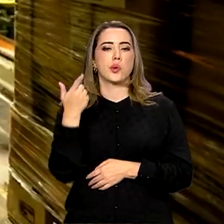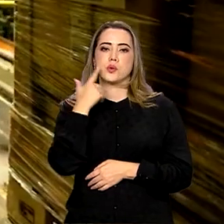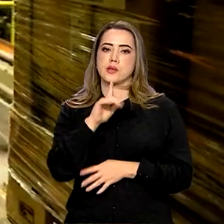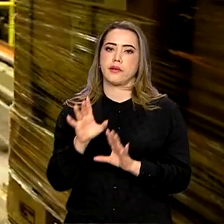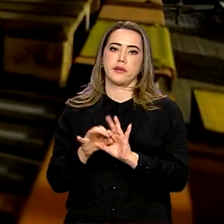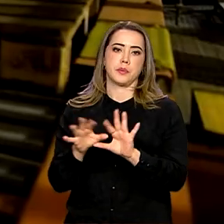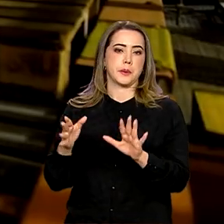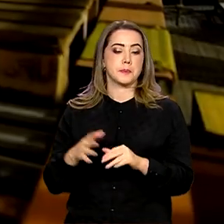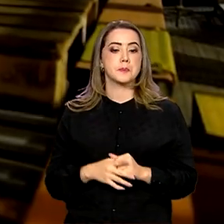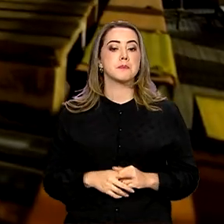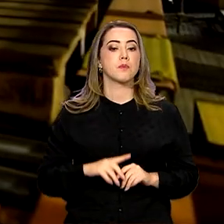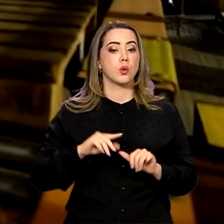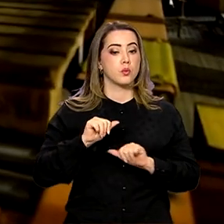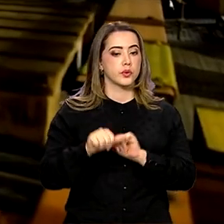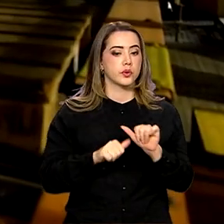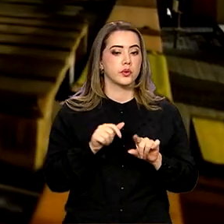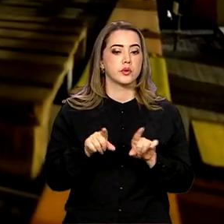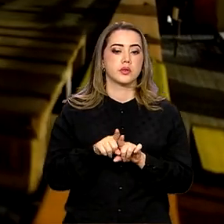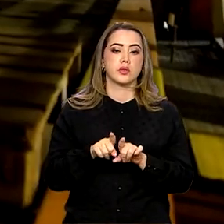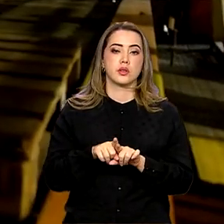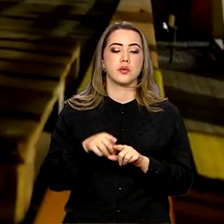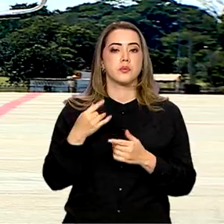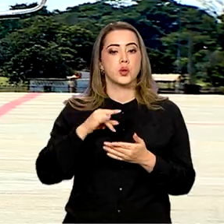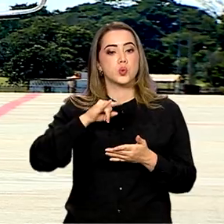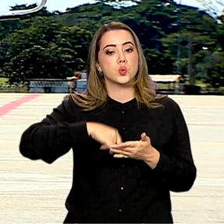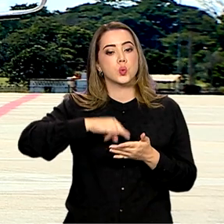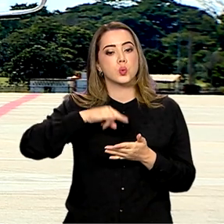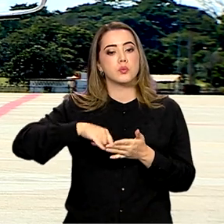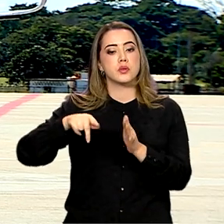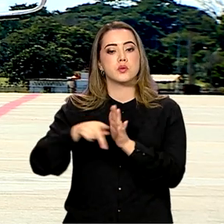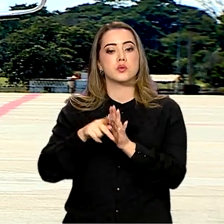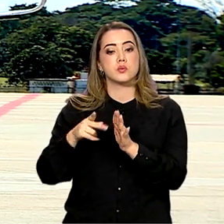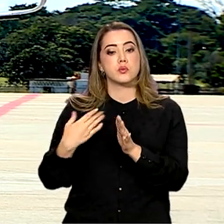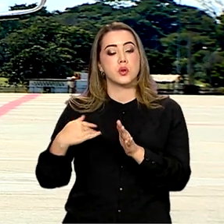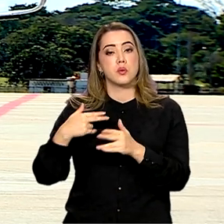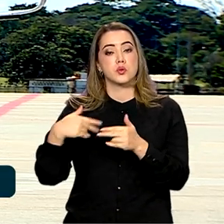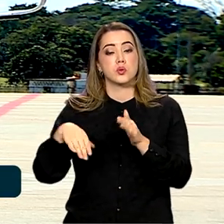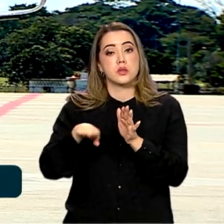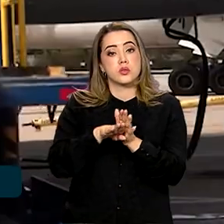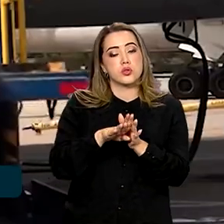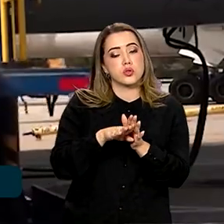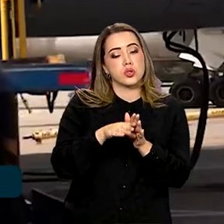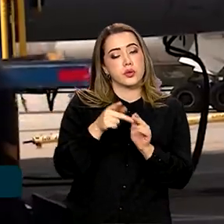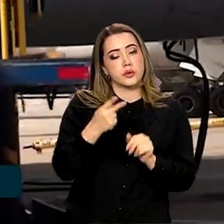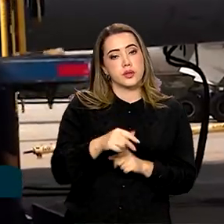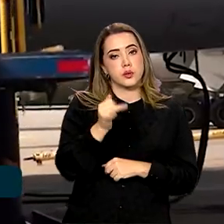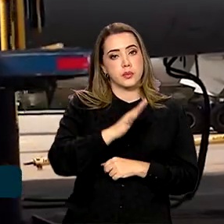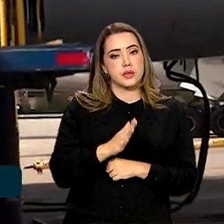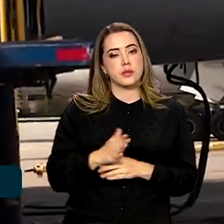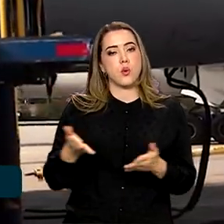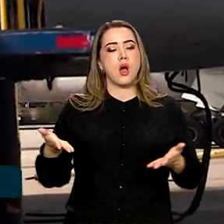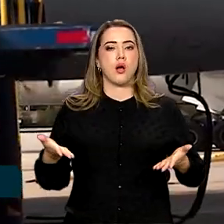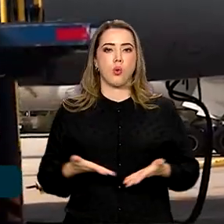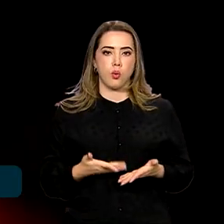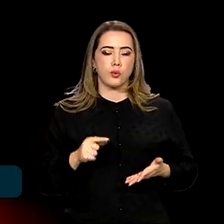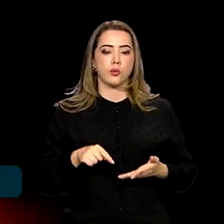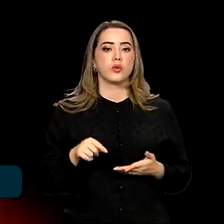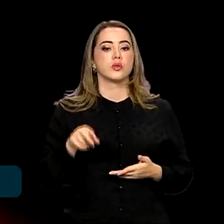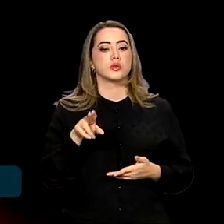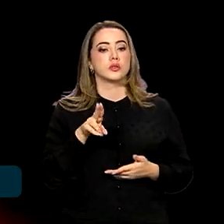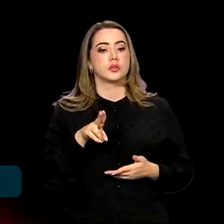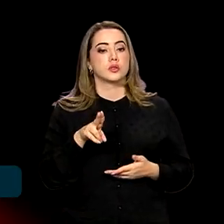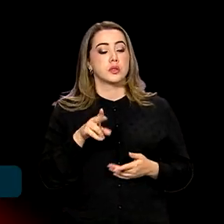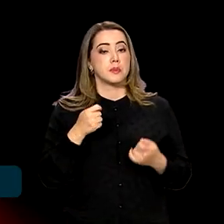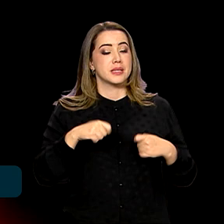Outra mudança é em relação ao trâmite das cargas aéreas internacionais que chegam ao Brasil, que, a partir de agora, passa a ser